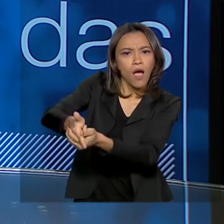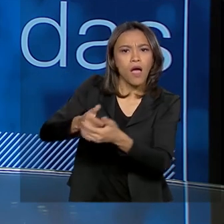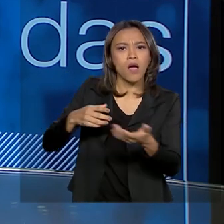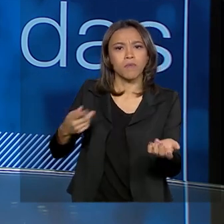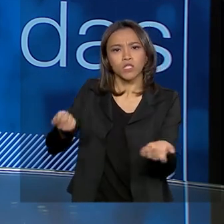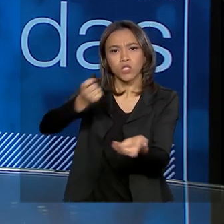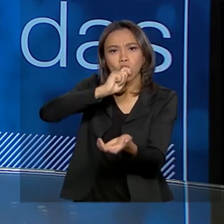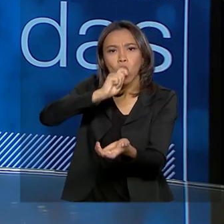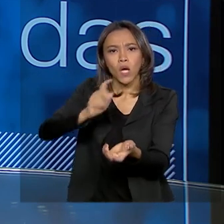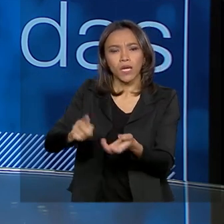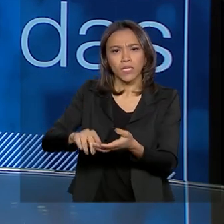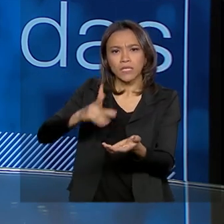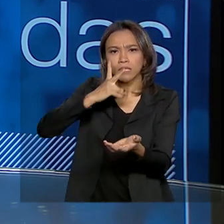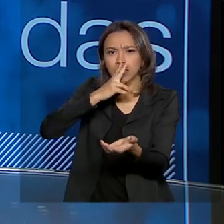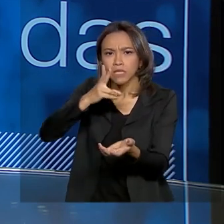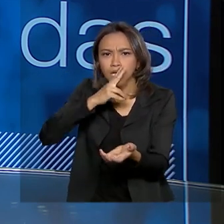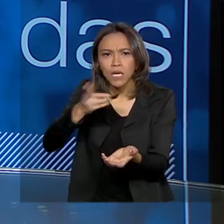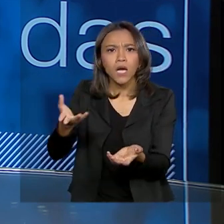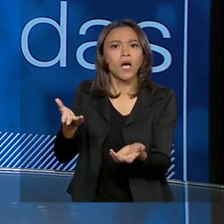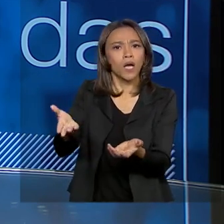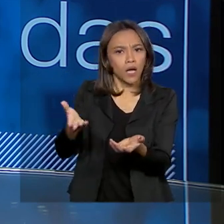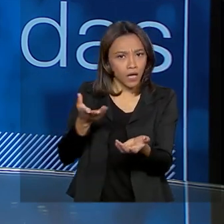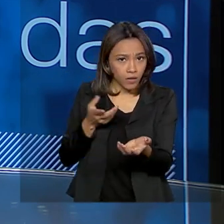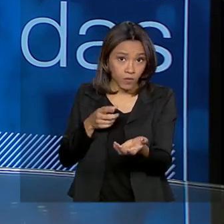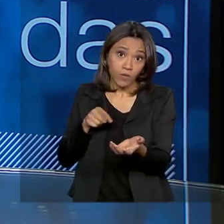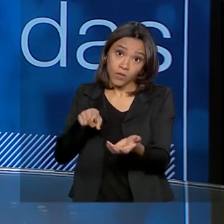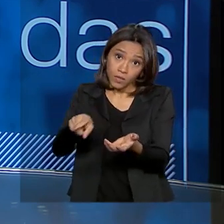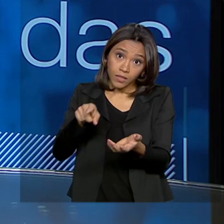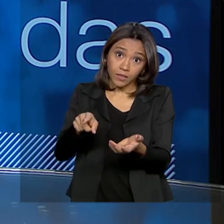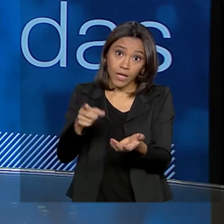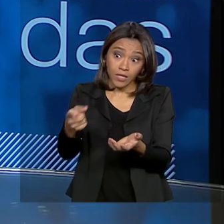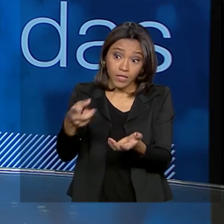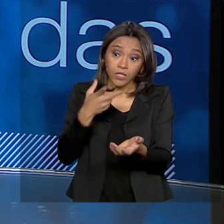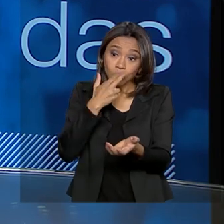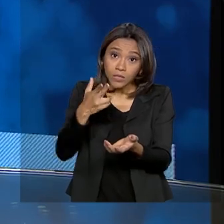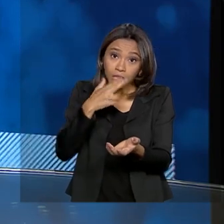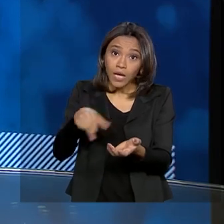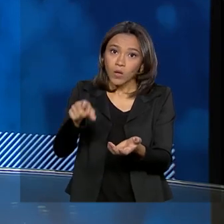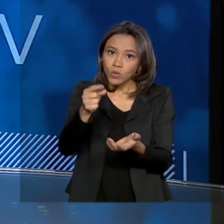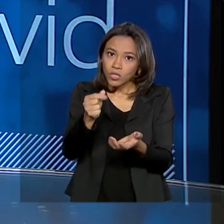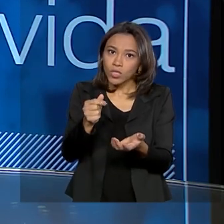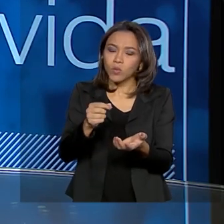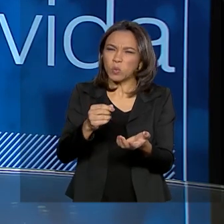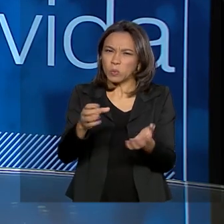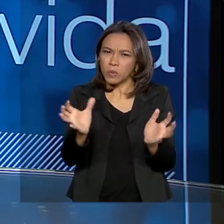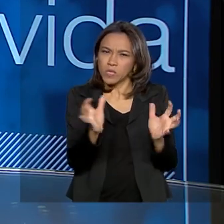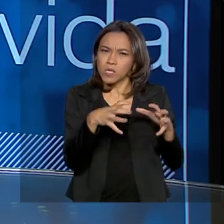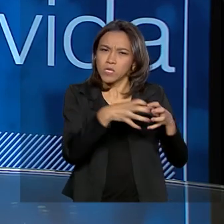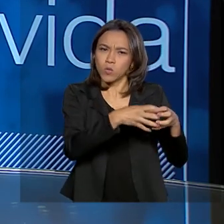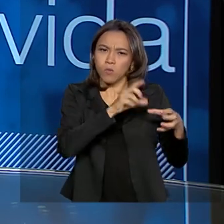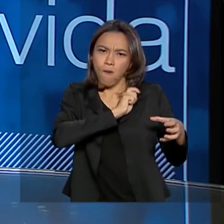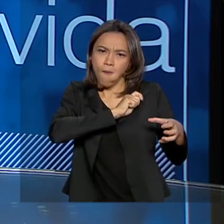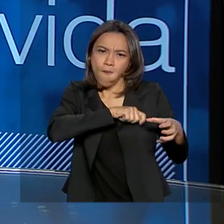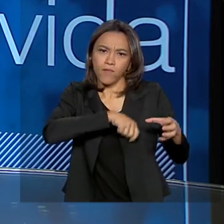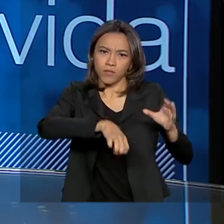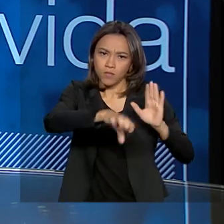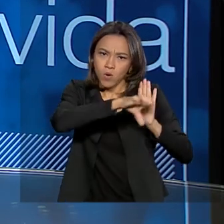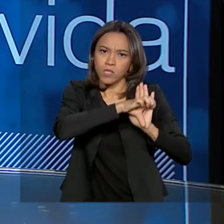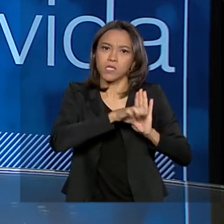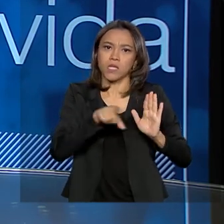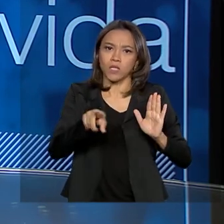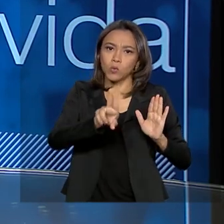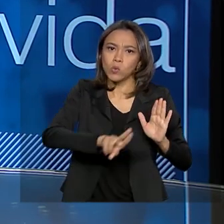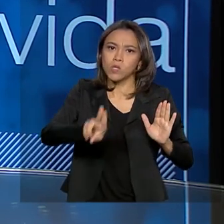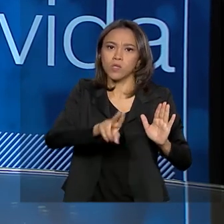cigarros, né, o cigarro está muito ligado ao financiamento do crime organizado, ano passado também tivemos apreensões